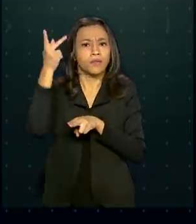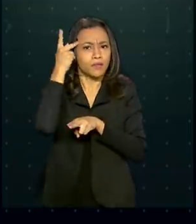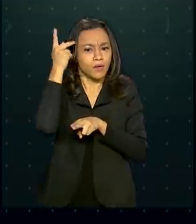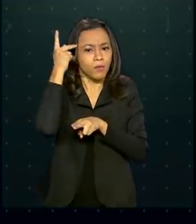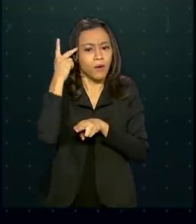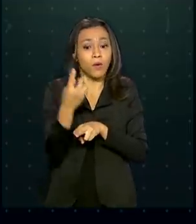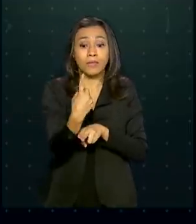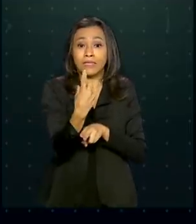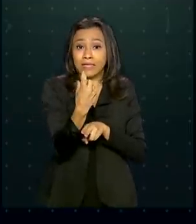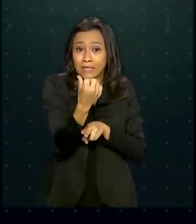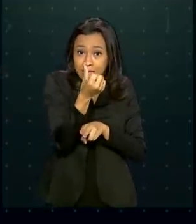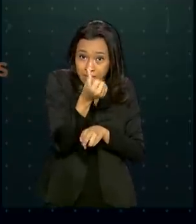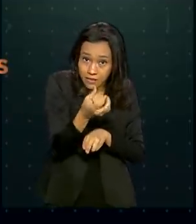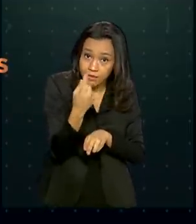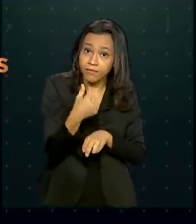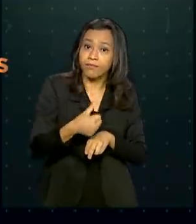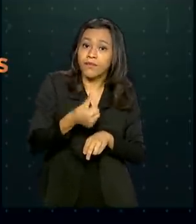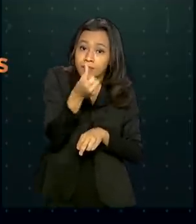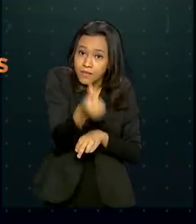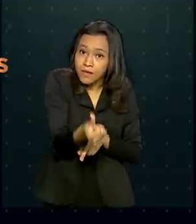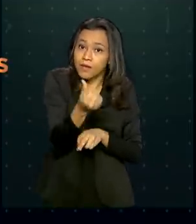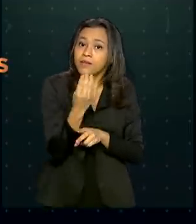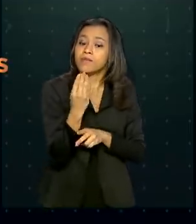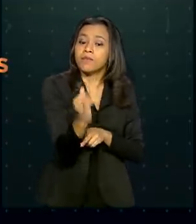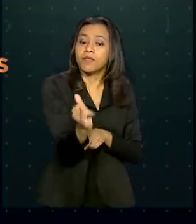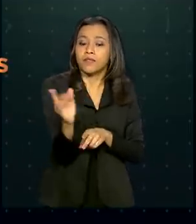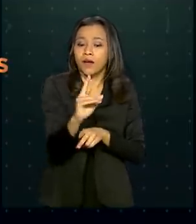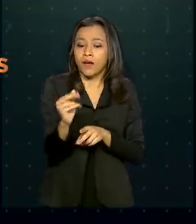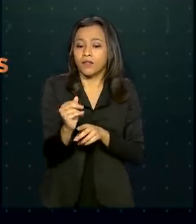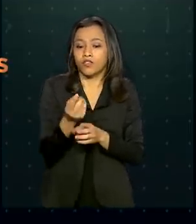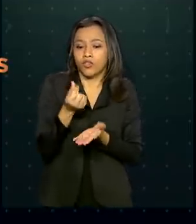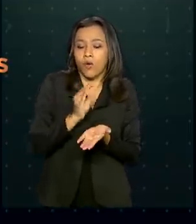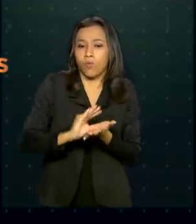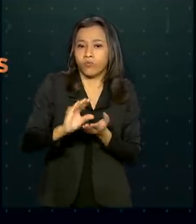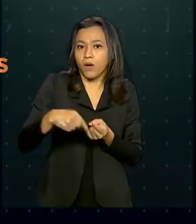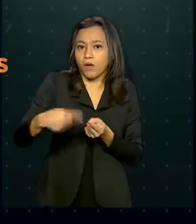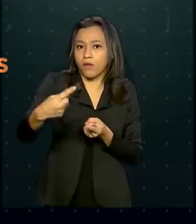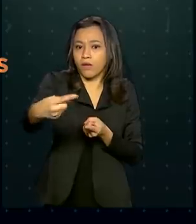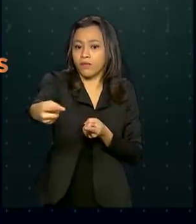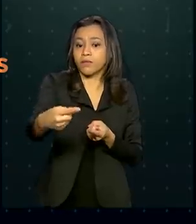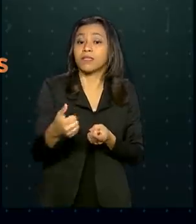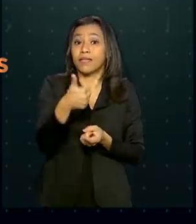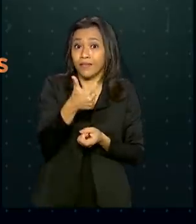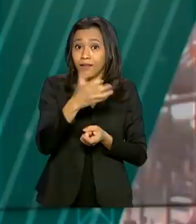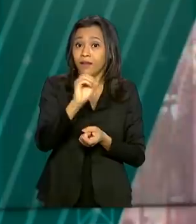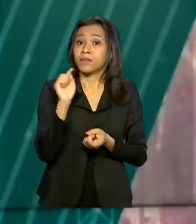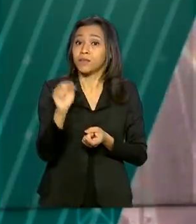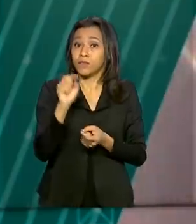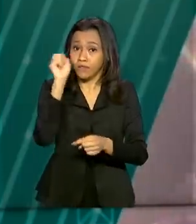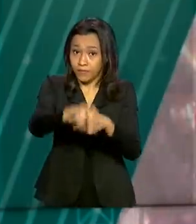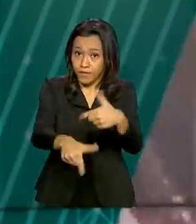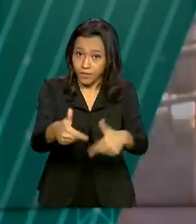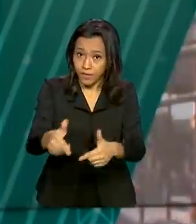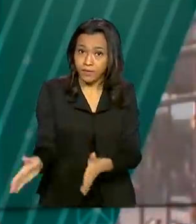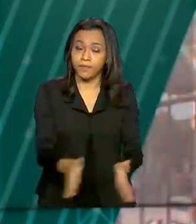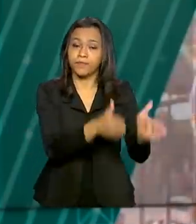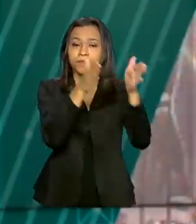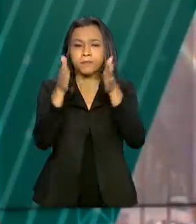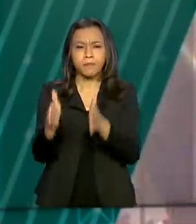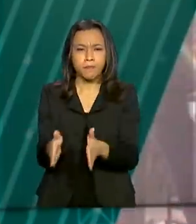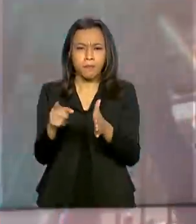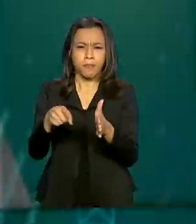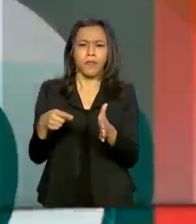6 bilhões de reais em investimentos nos próximos anos e cerca de 10 mil empregos. O programa